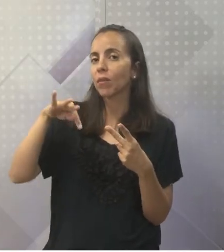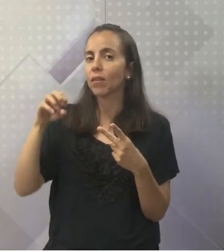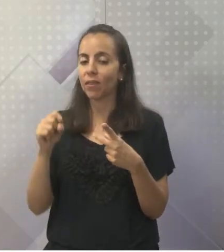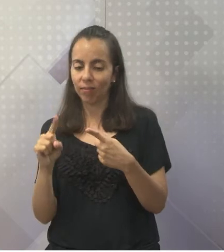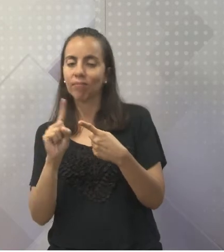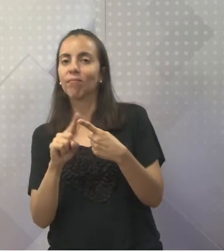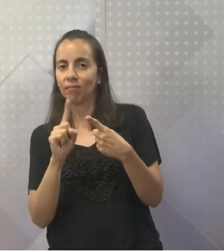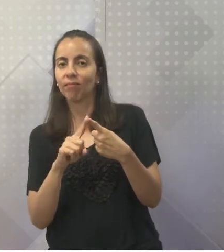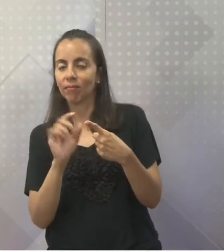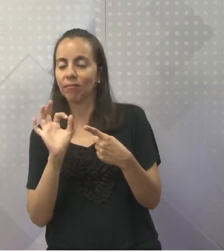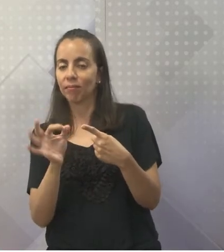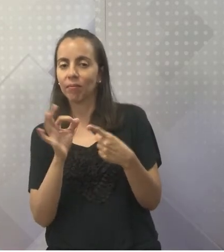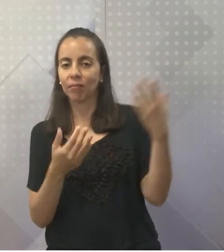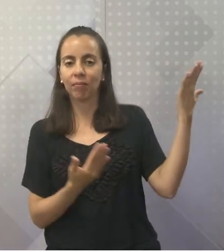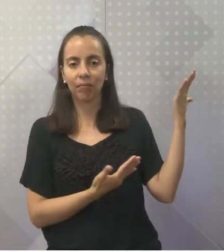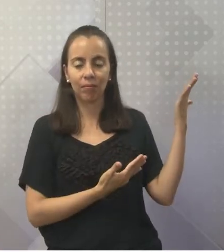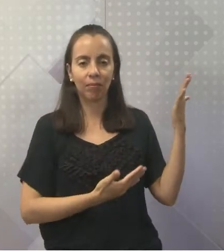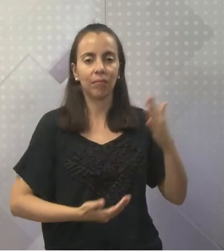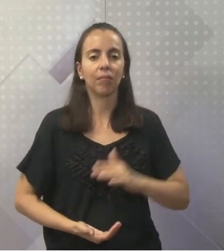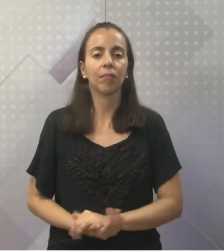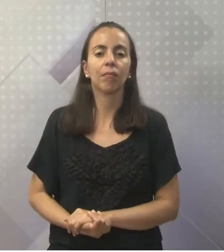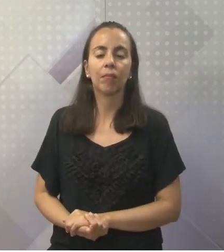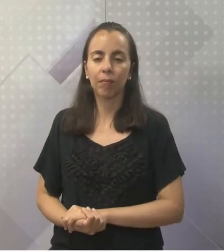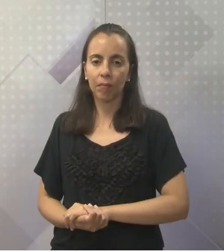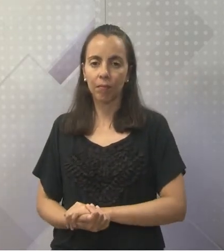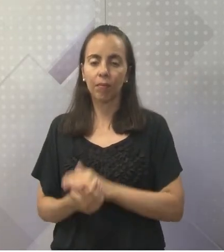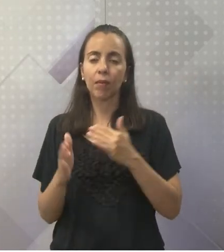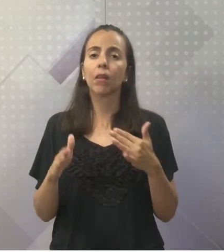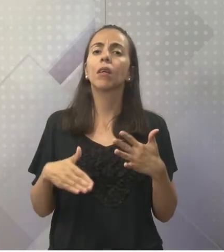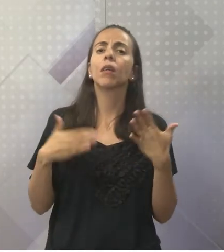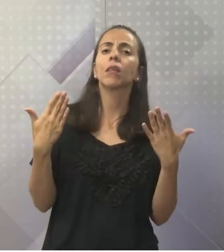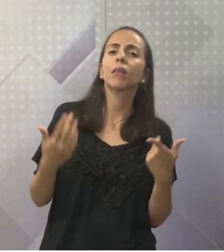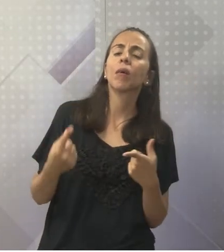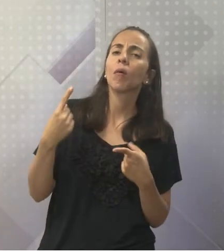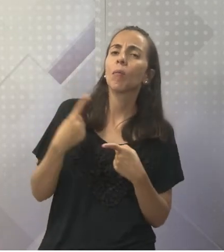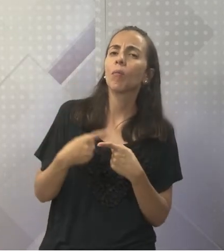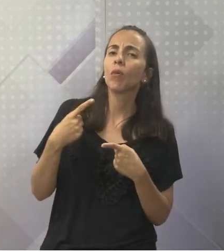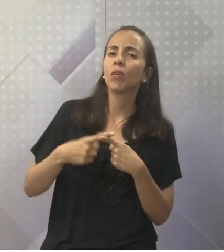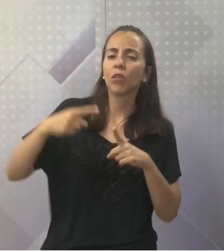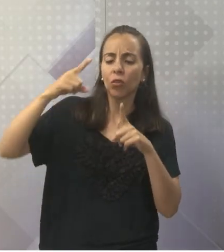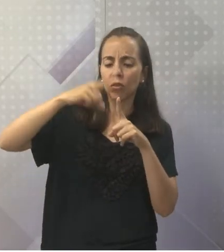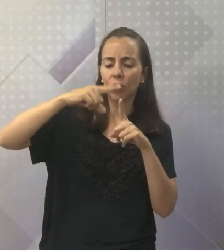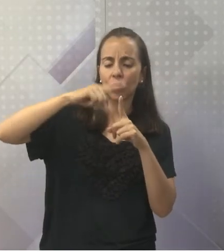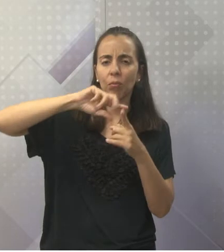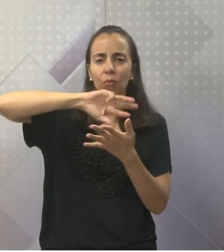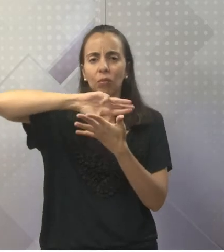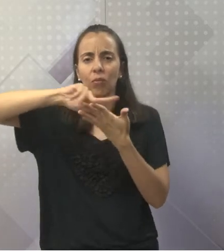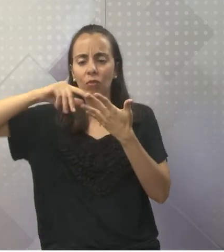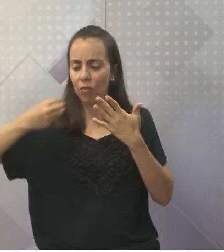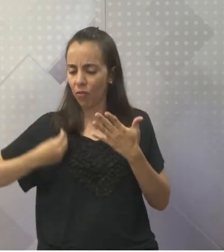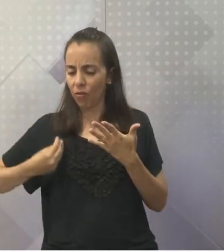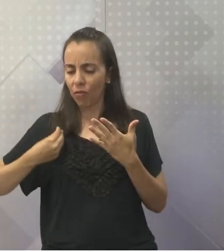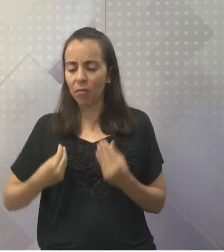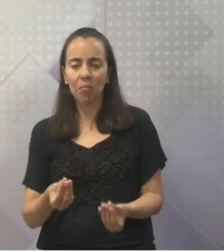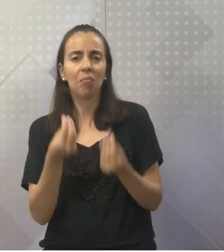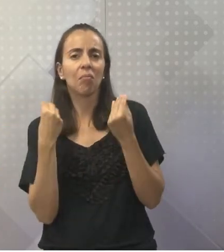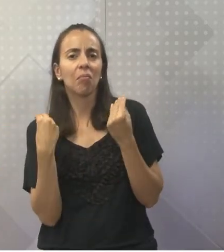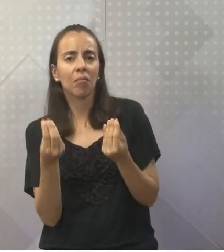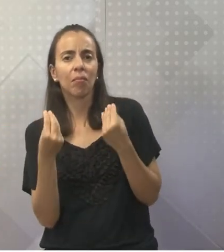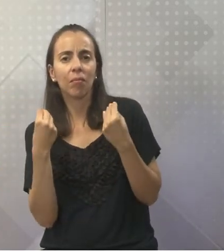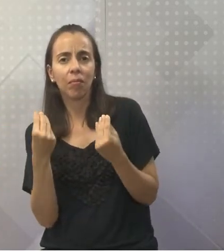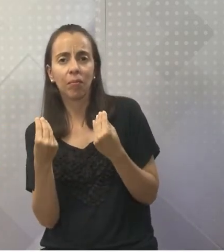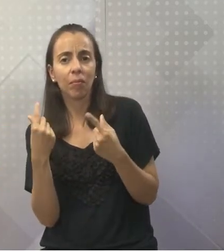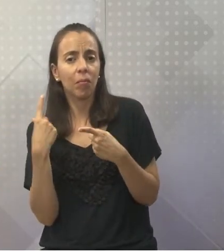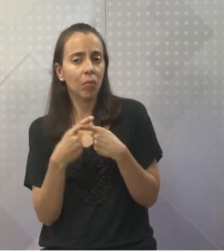Né, gente? Então, por que classificar os seres vivos, gente? Porque classificando os seres